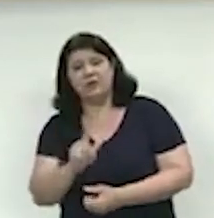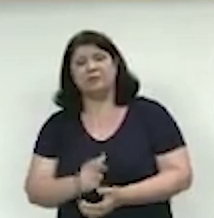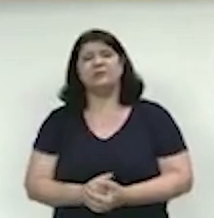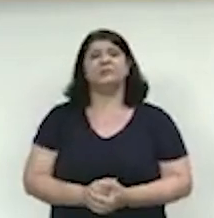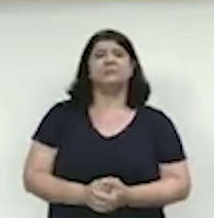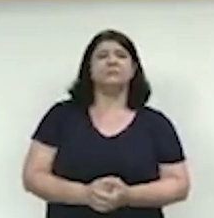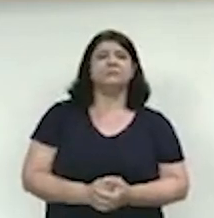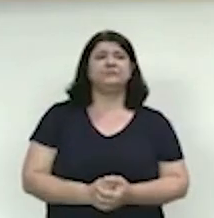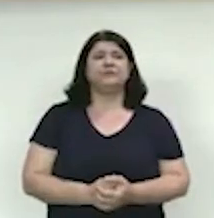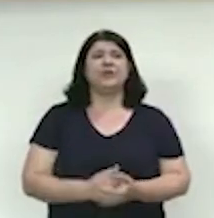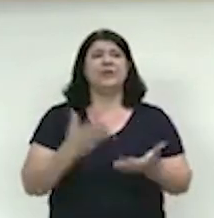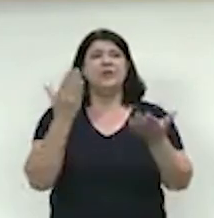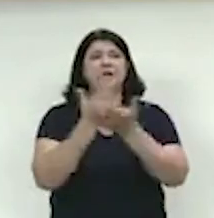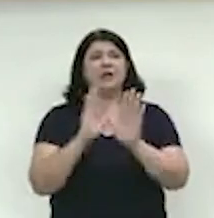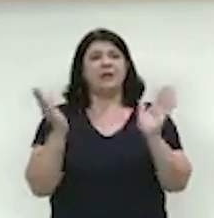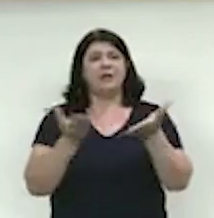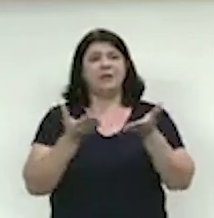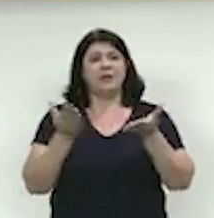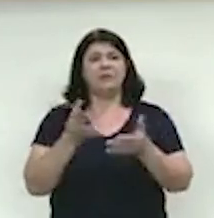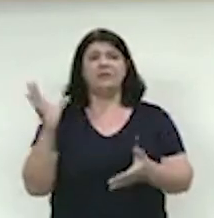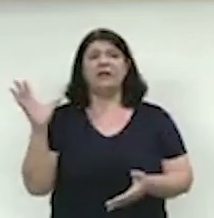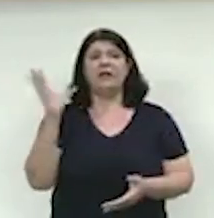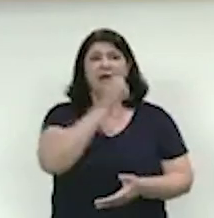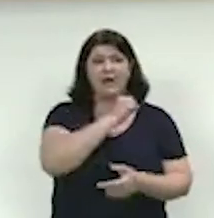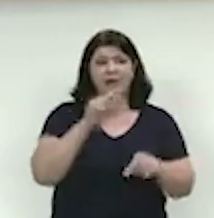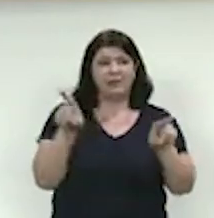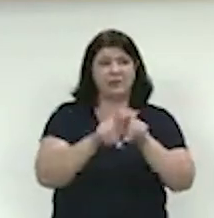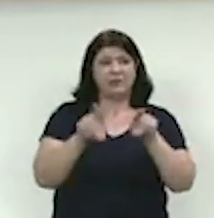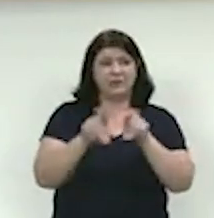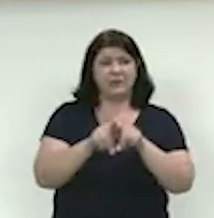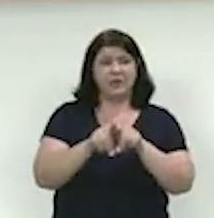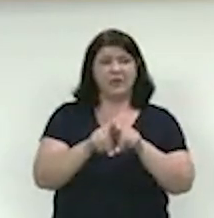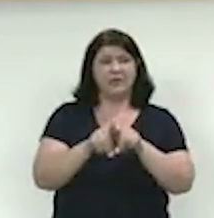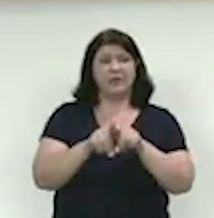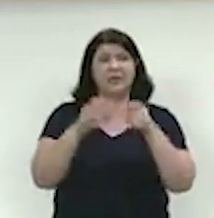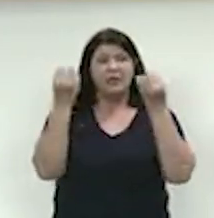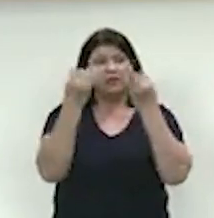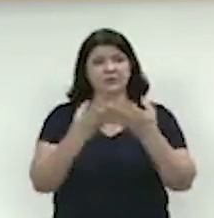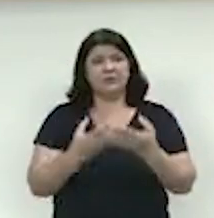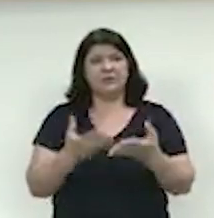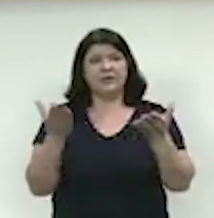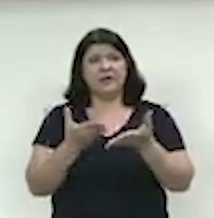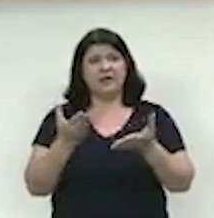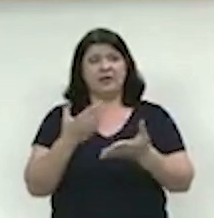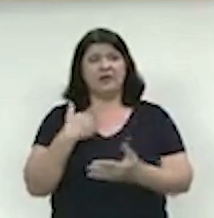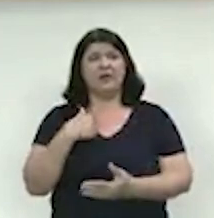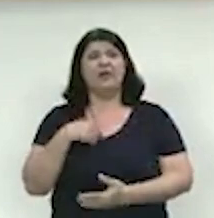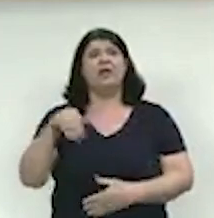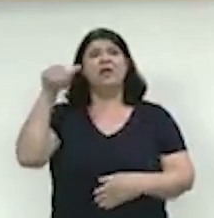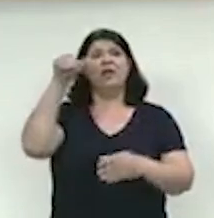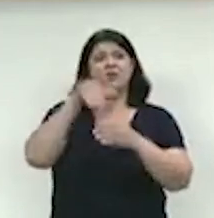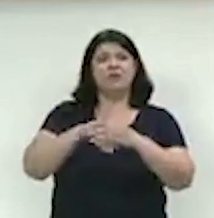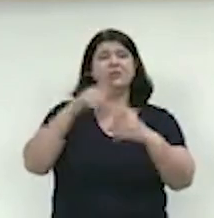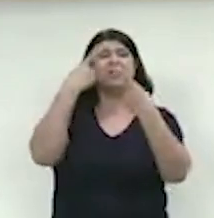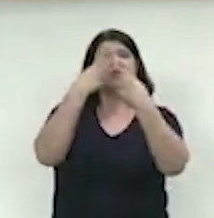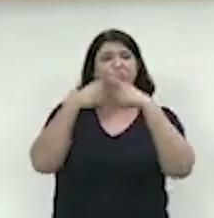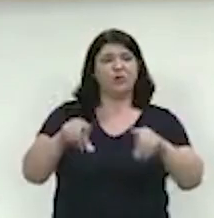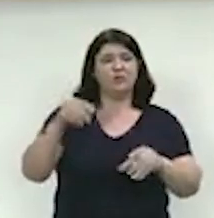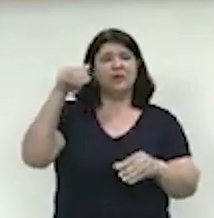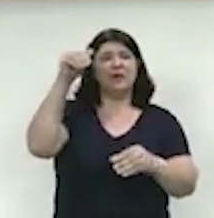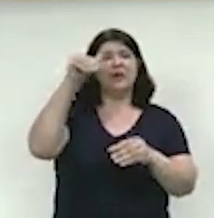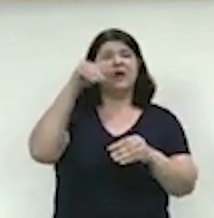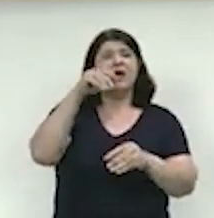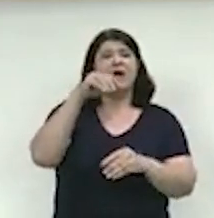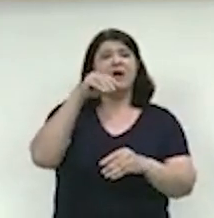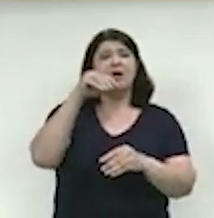Eu encerro minha fala, vou ser bem breve hoje, dizendo que eu votei contra o projeto de lei que falava do